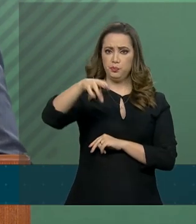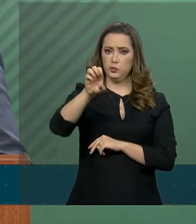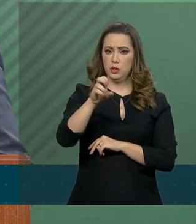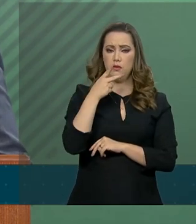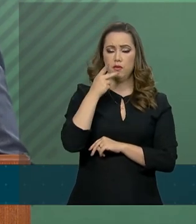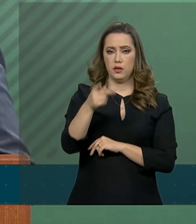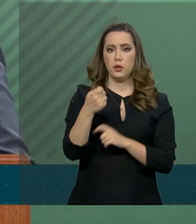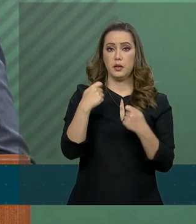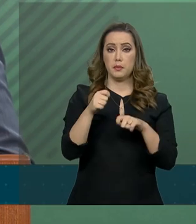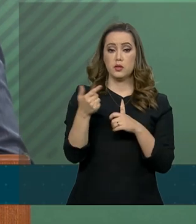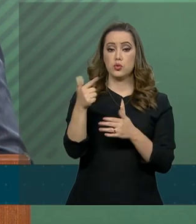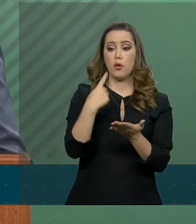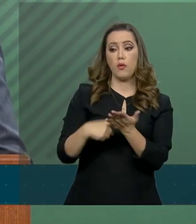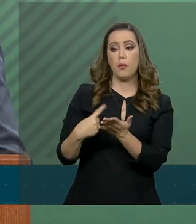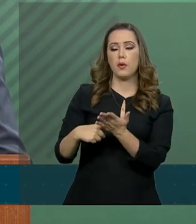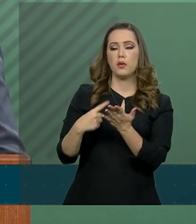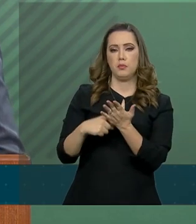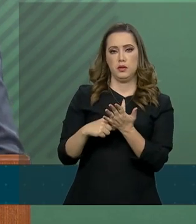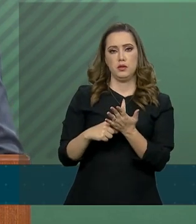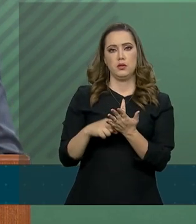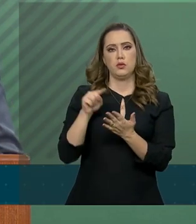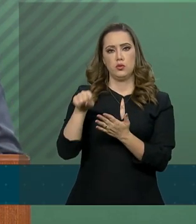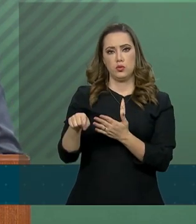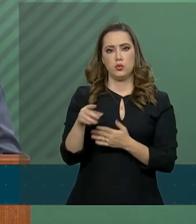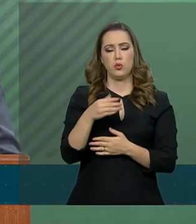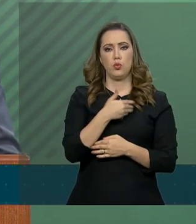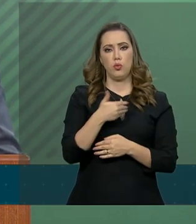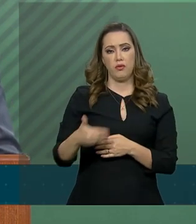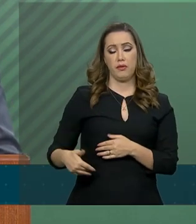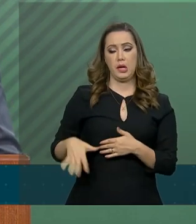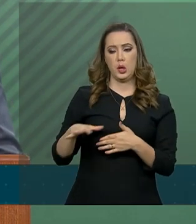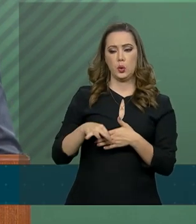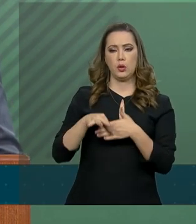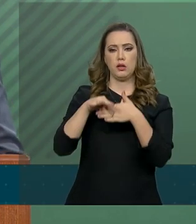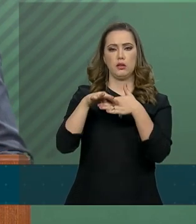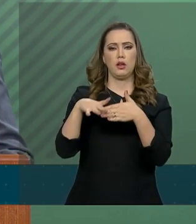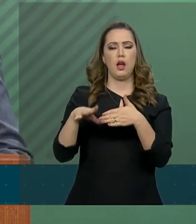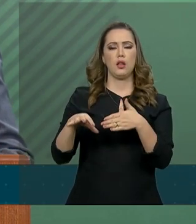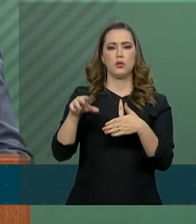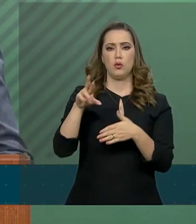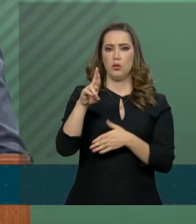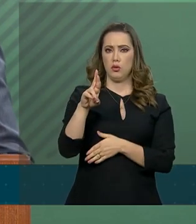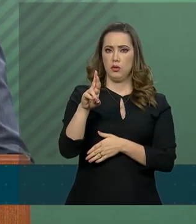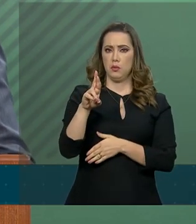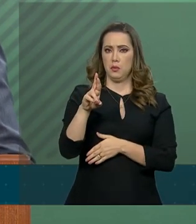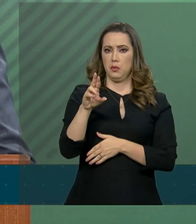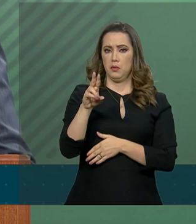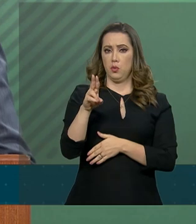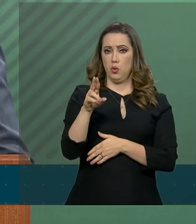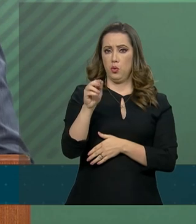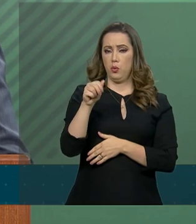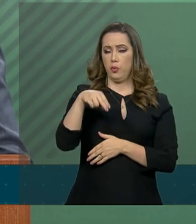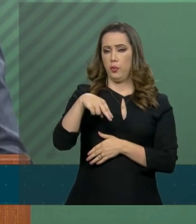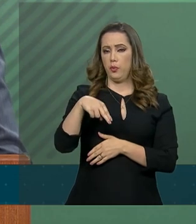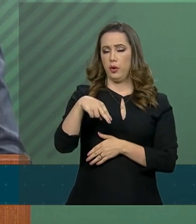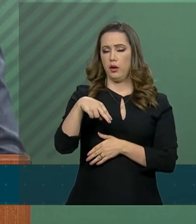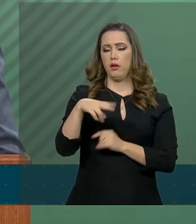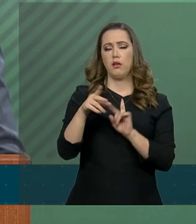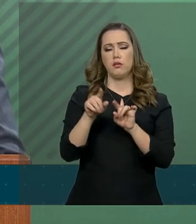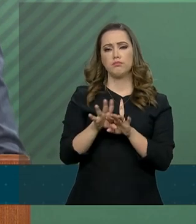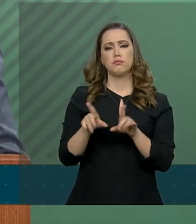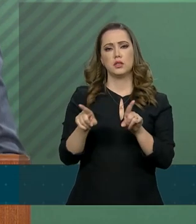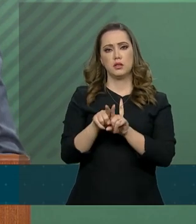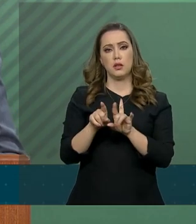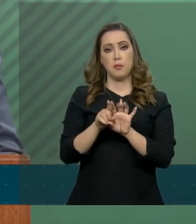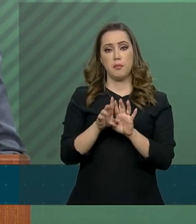legítimo do presidente designado Juan Guaidó e a apoiar as aspirações